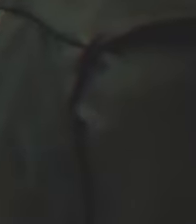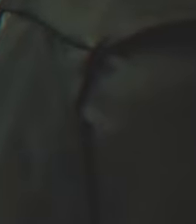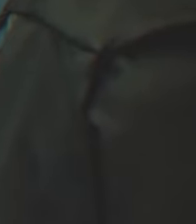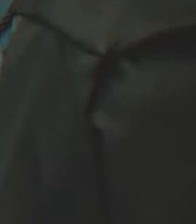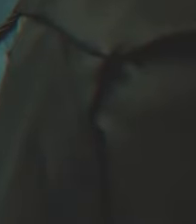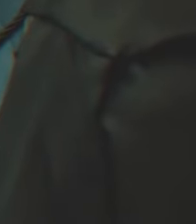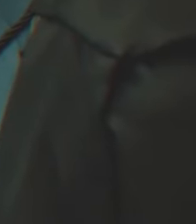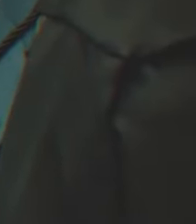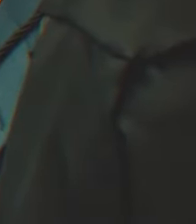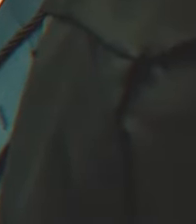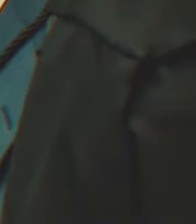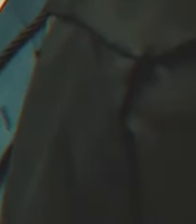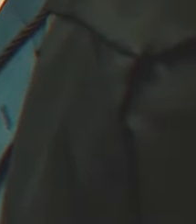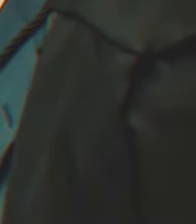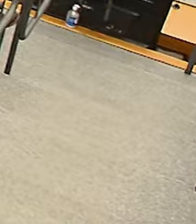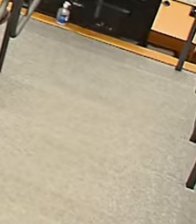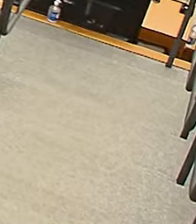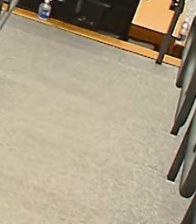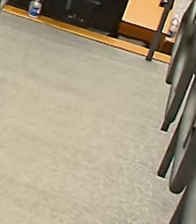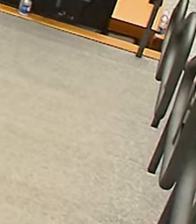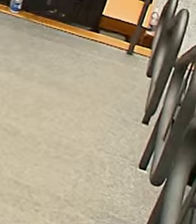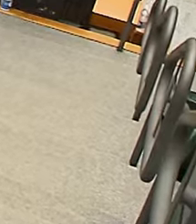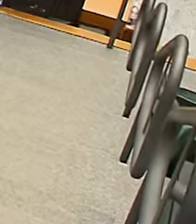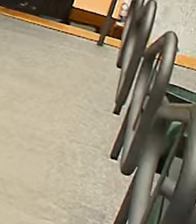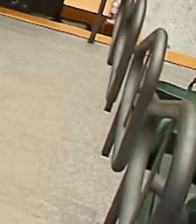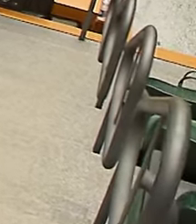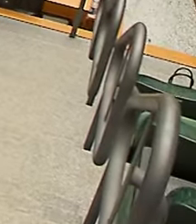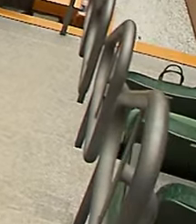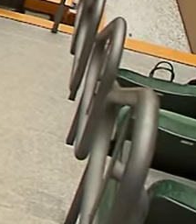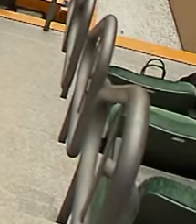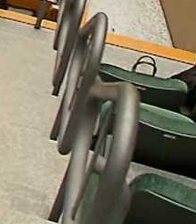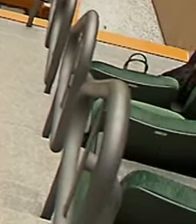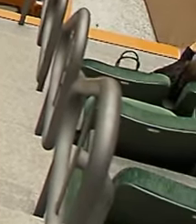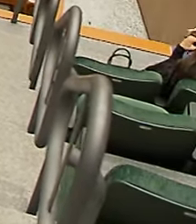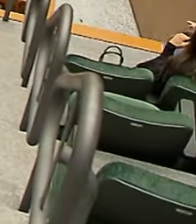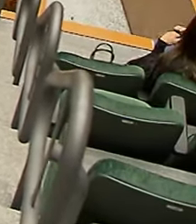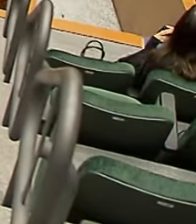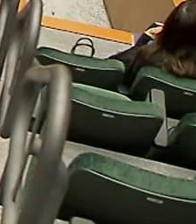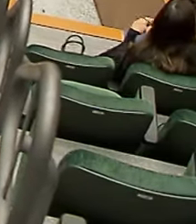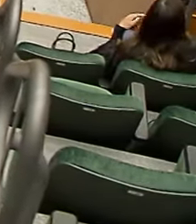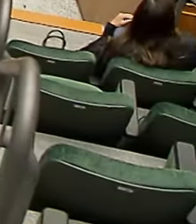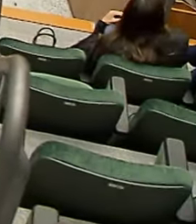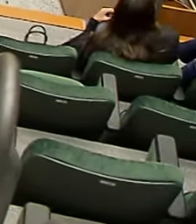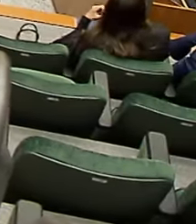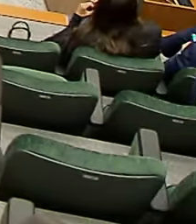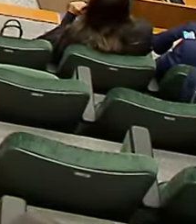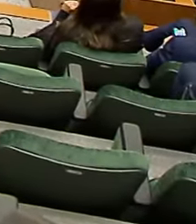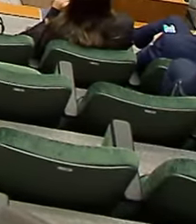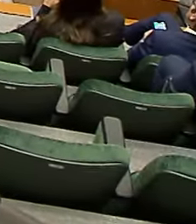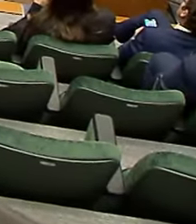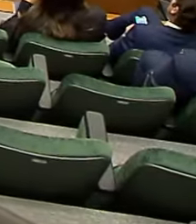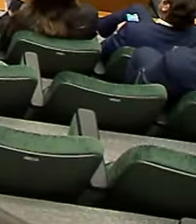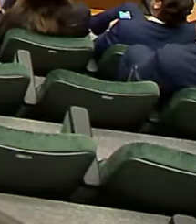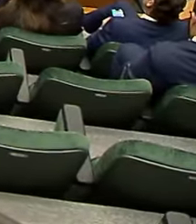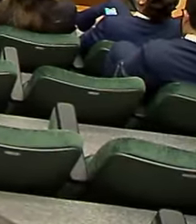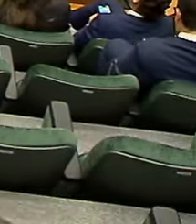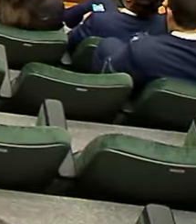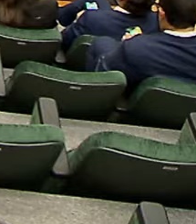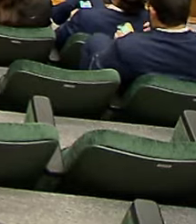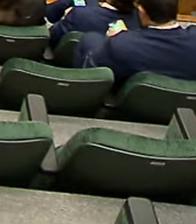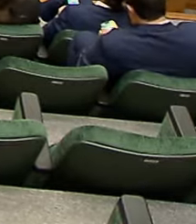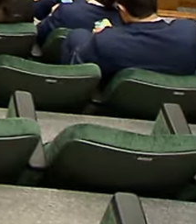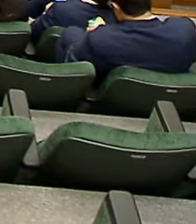da remuneração do trabalhador porém só com a autorização dele Esse caso foi decidido em